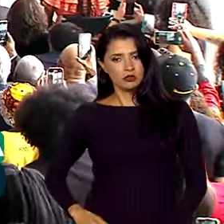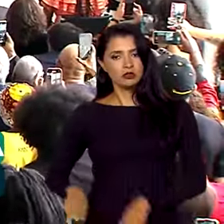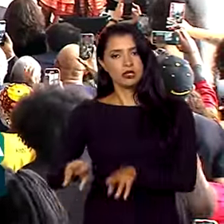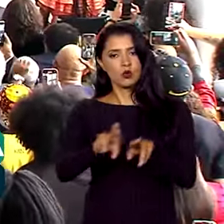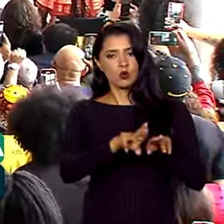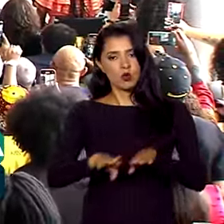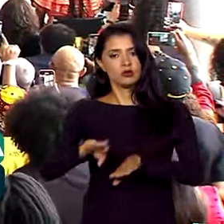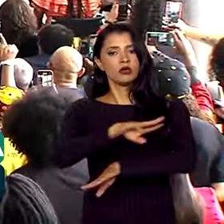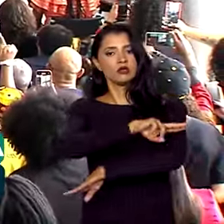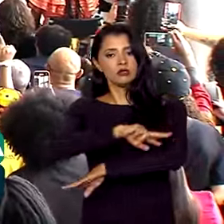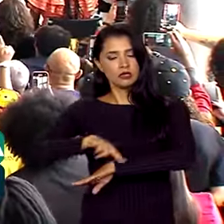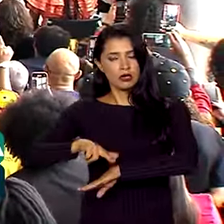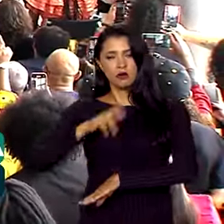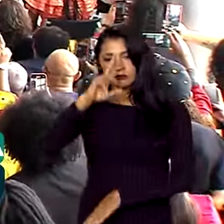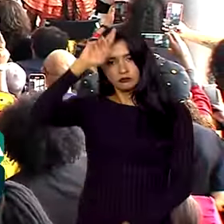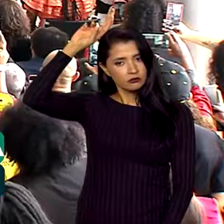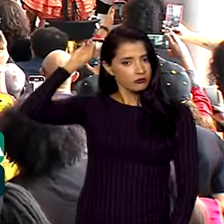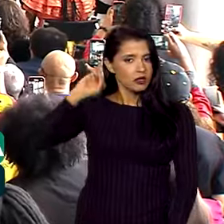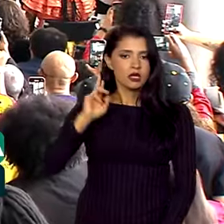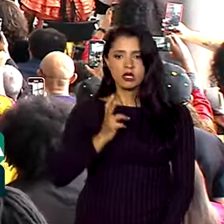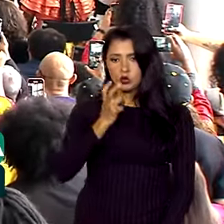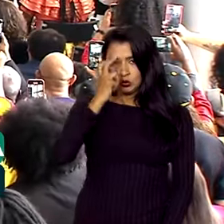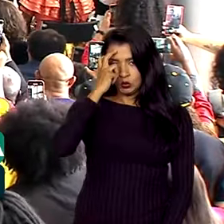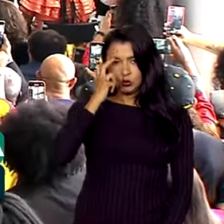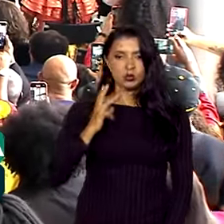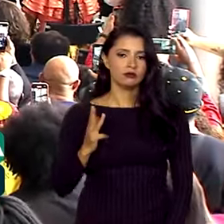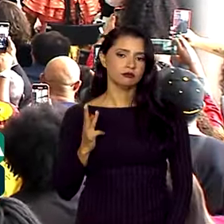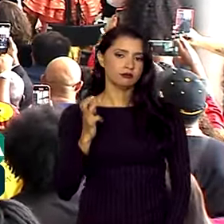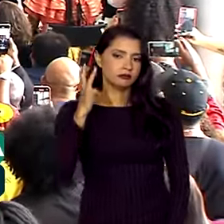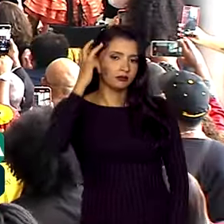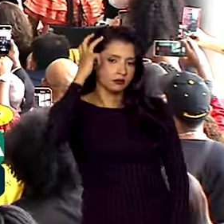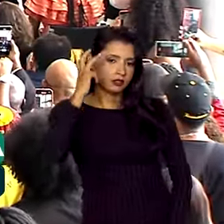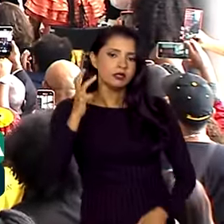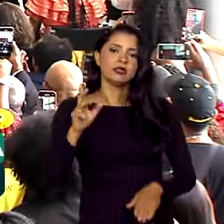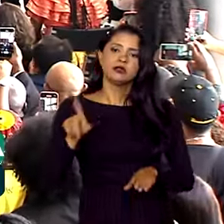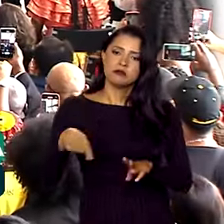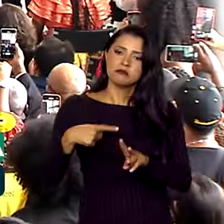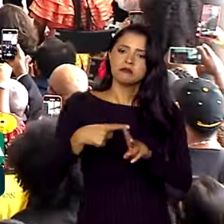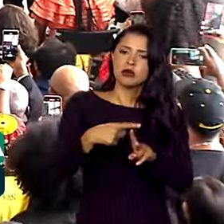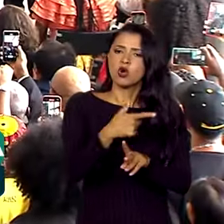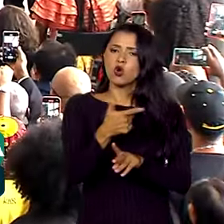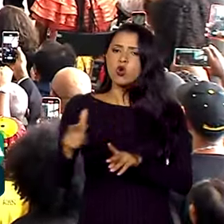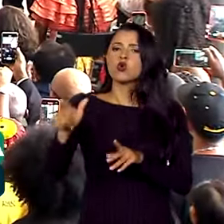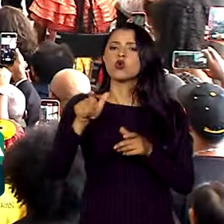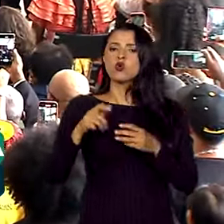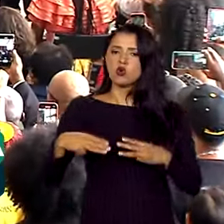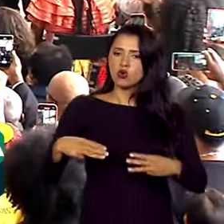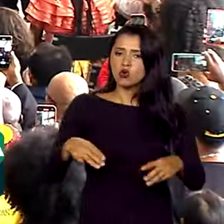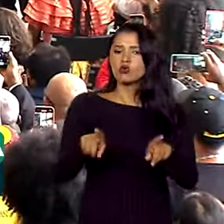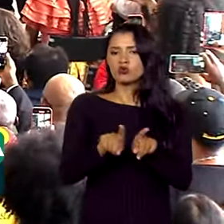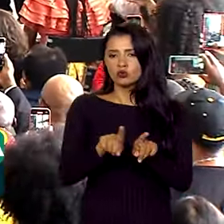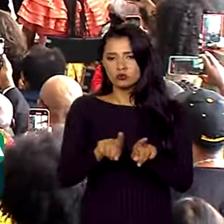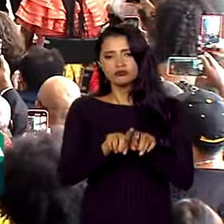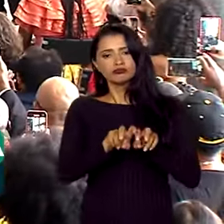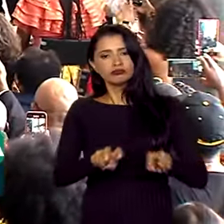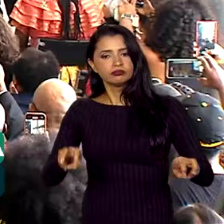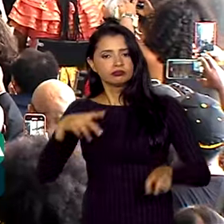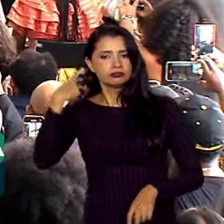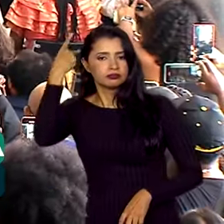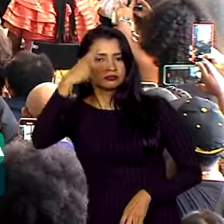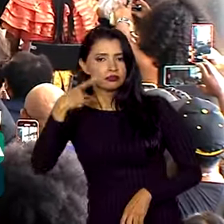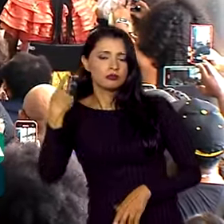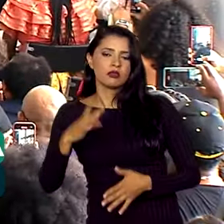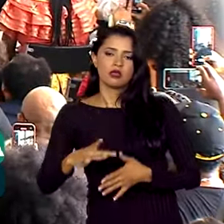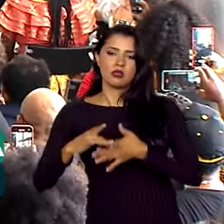Racial, Aniele Franco e da Cultura, Margarete Menezes, além de titulares de outras pastas, parlamentares e